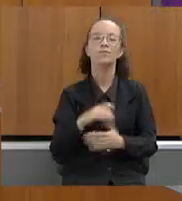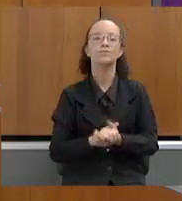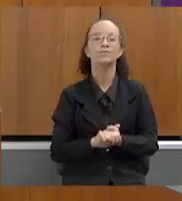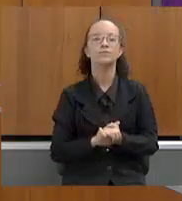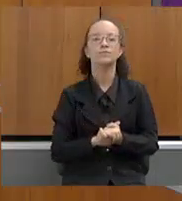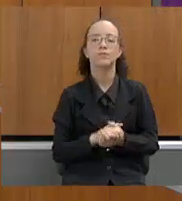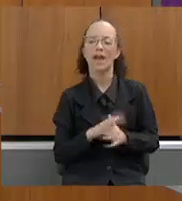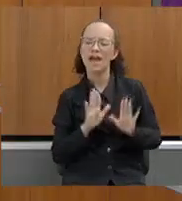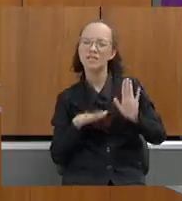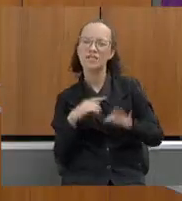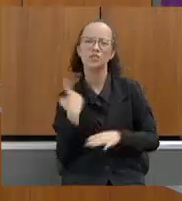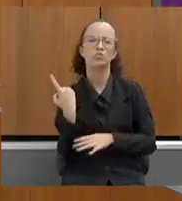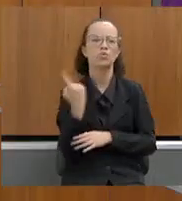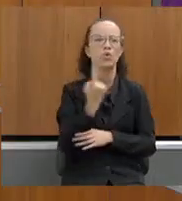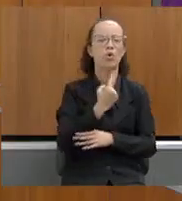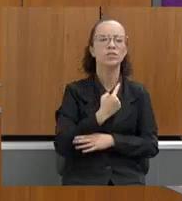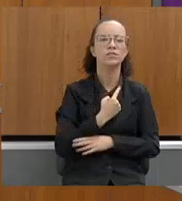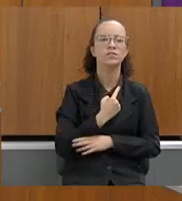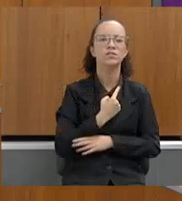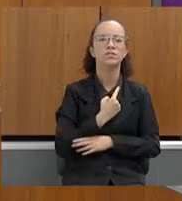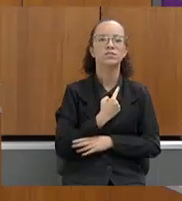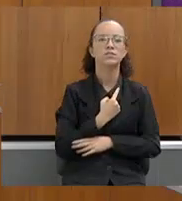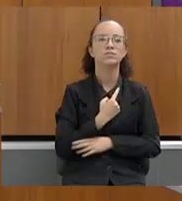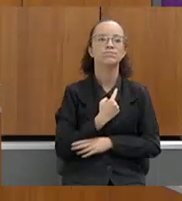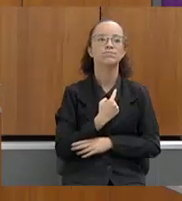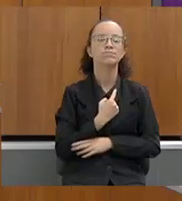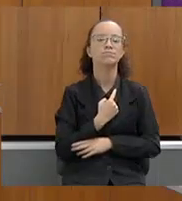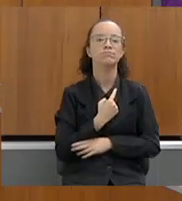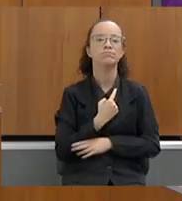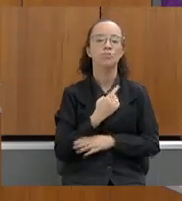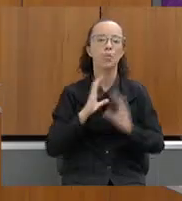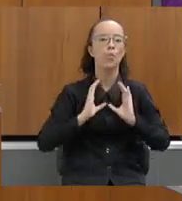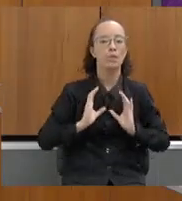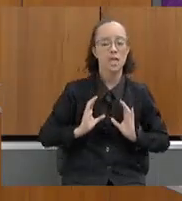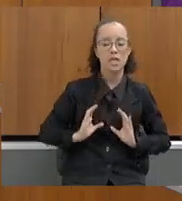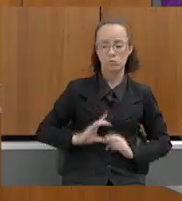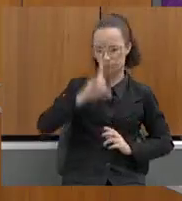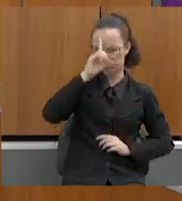A gente, às vezes, tem sido, pela postura governista,